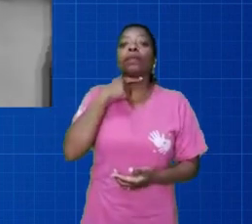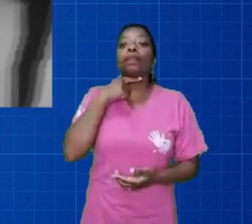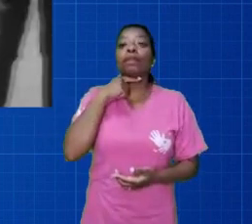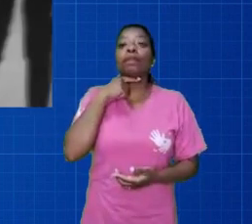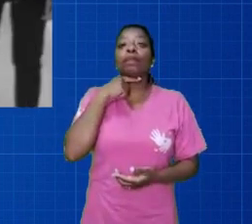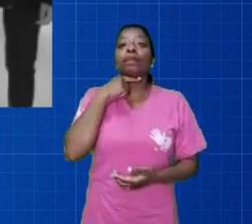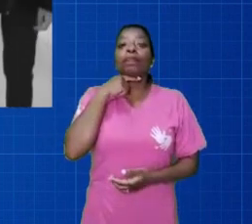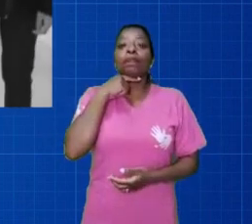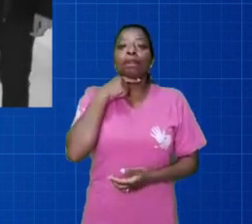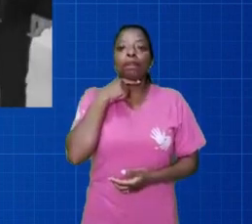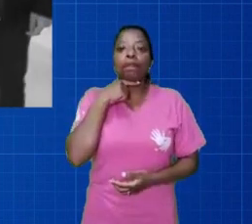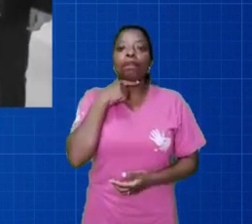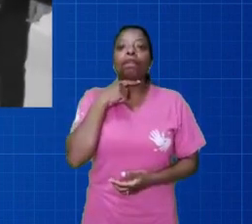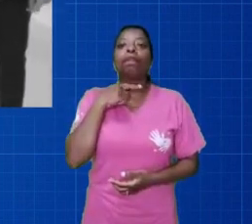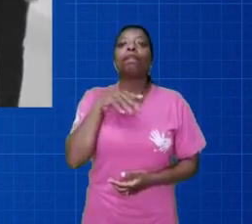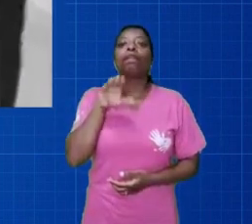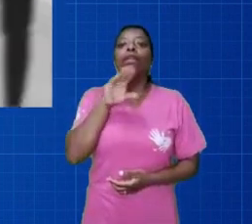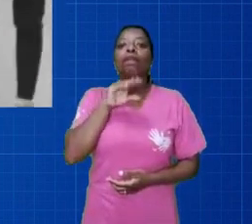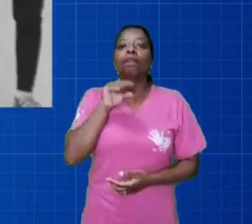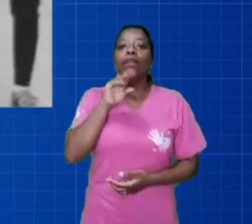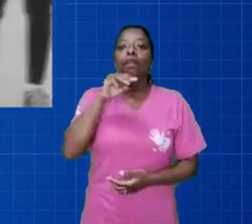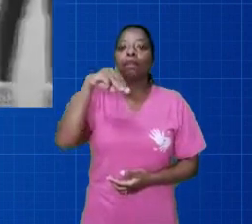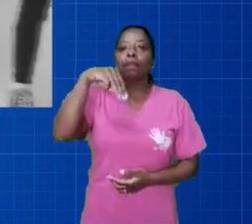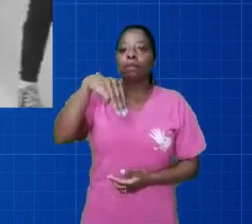Com o som da letra M.